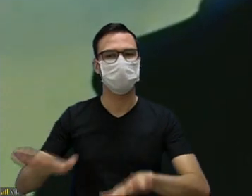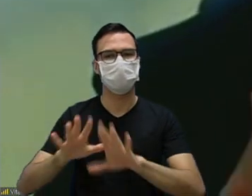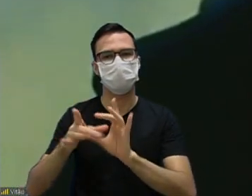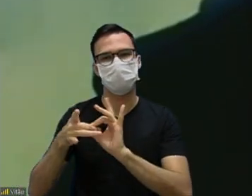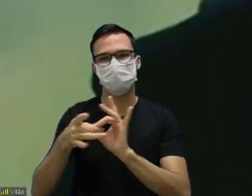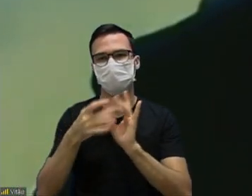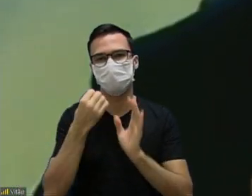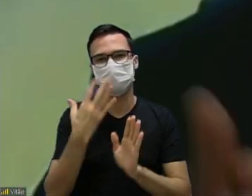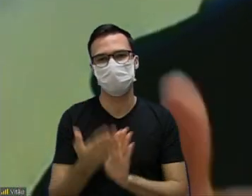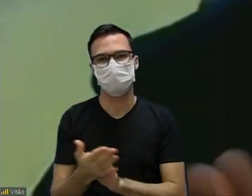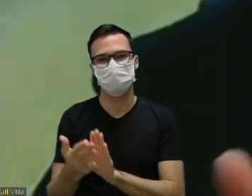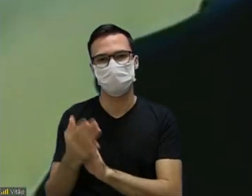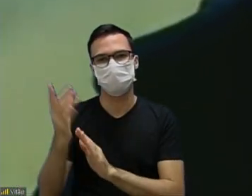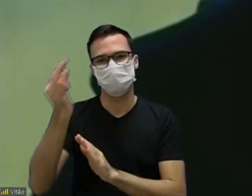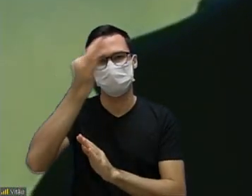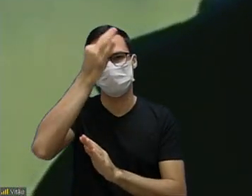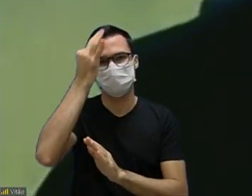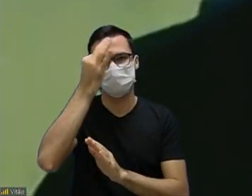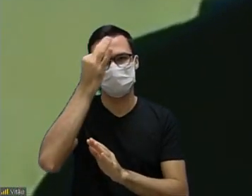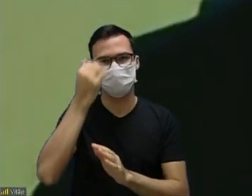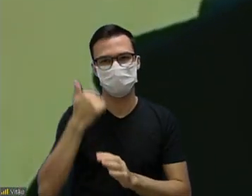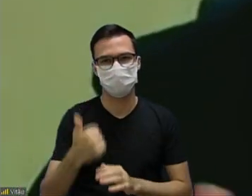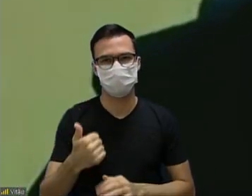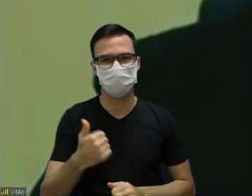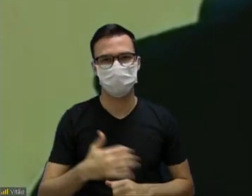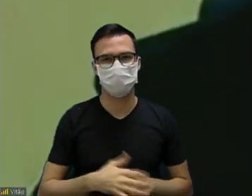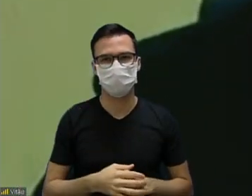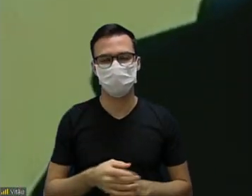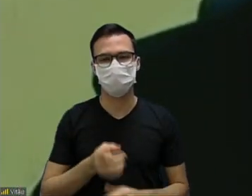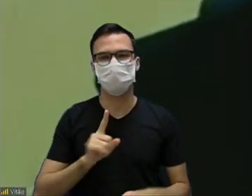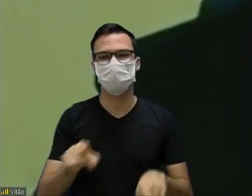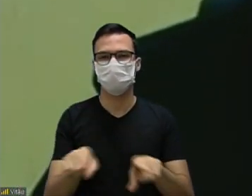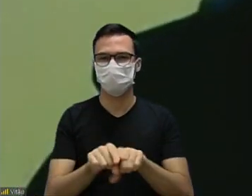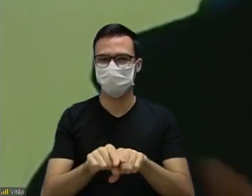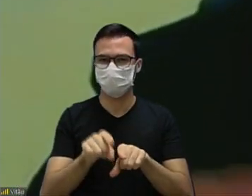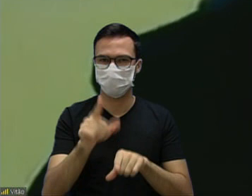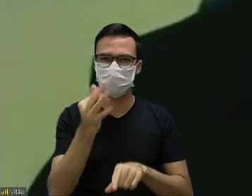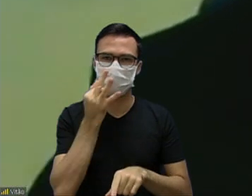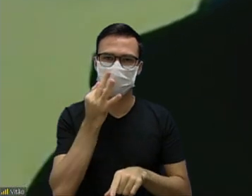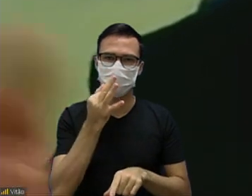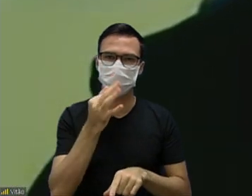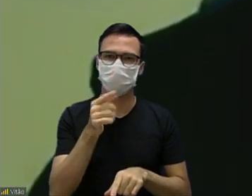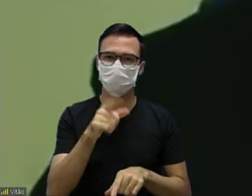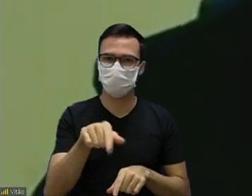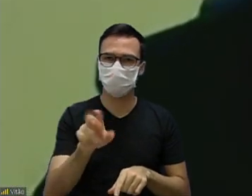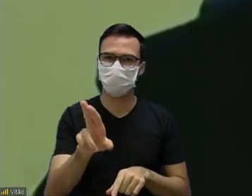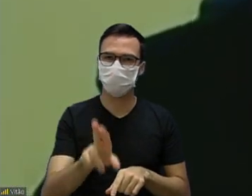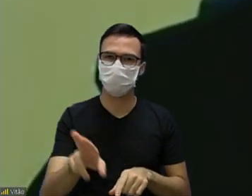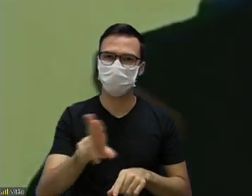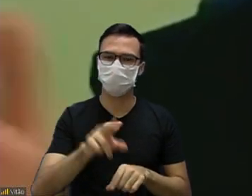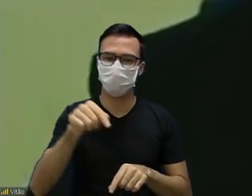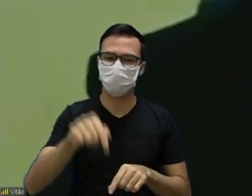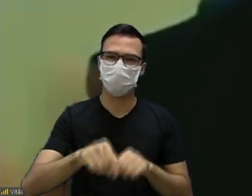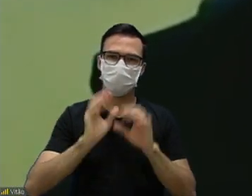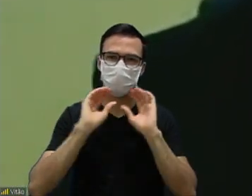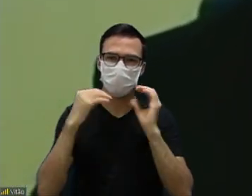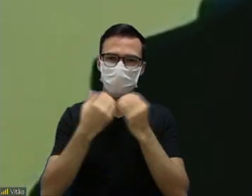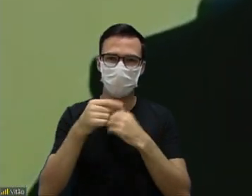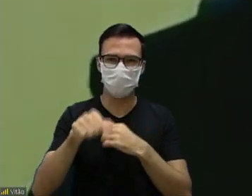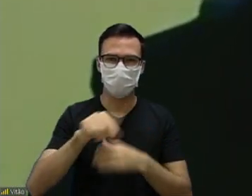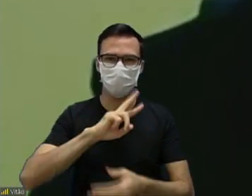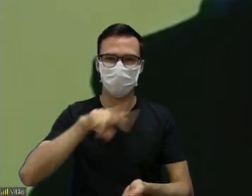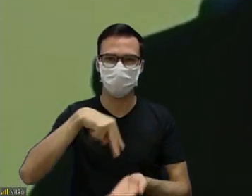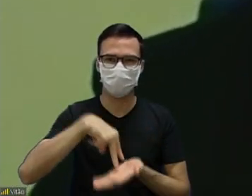breve e dar os parabéns para o colega Fausto também e até para você mesmo presidente que deixou eles usarem a palavra aqui na nossa